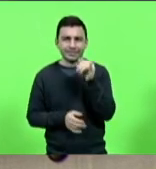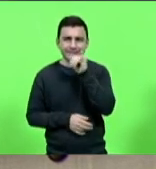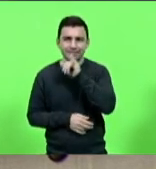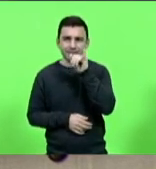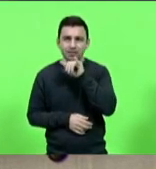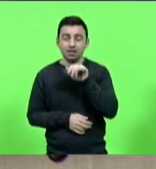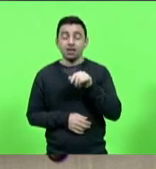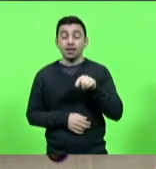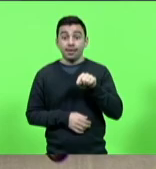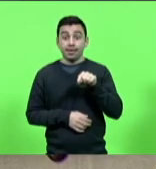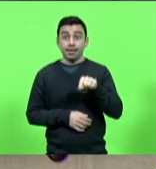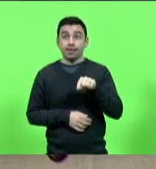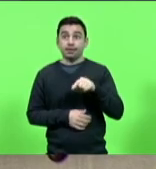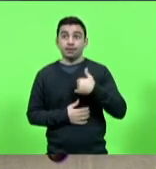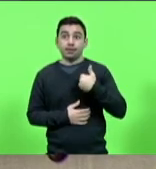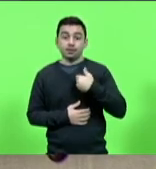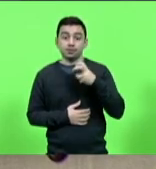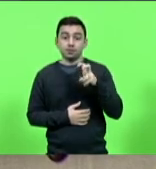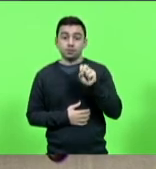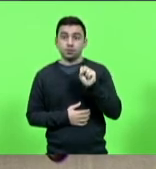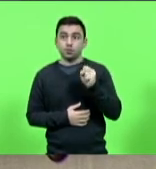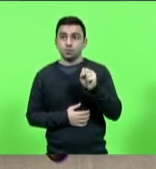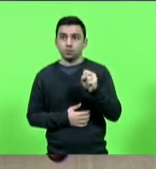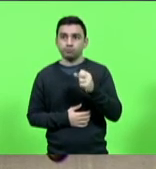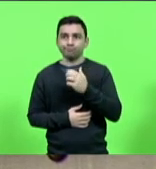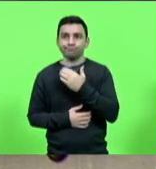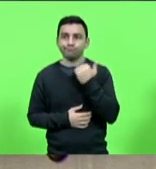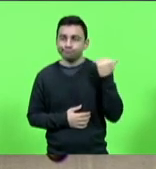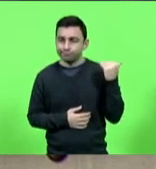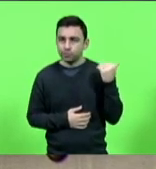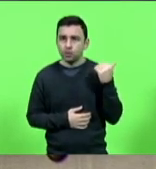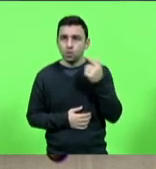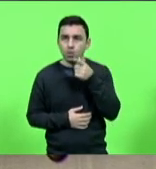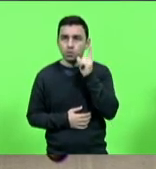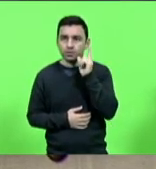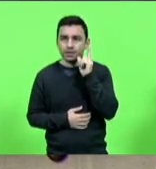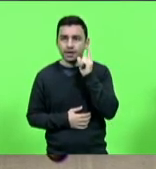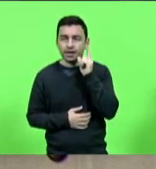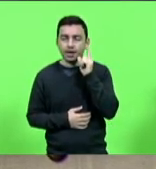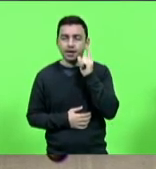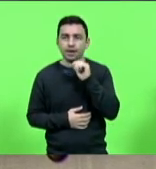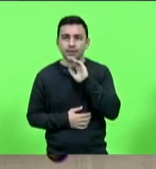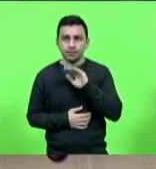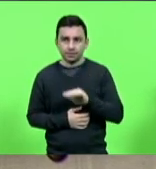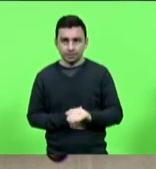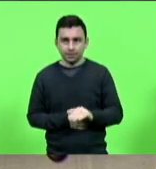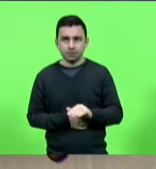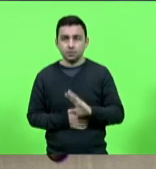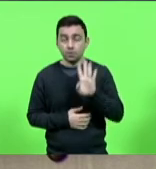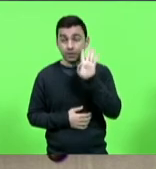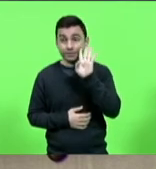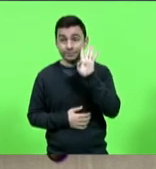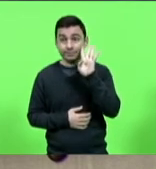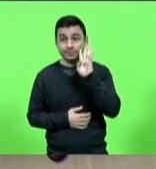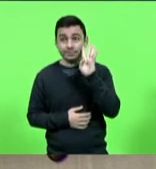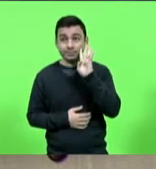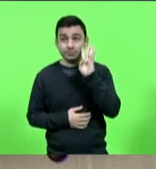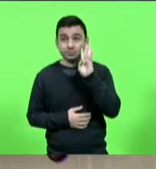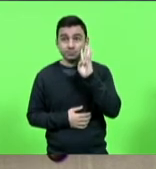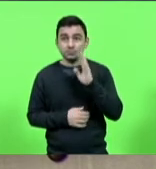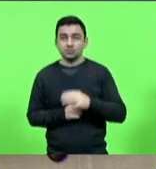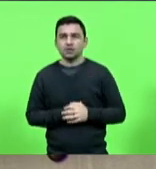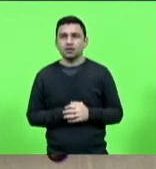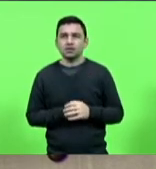vítima da COVID-19. Ele morreu na tarde de ontem, nesta quarta-feira, após